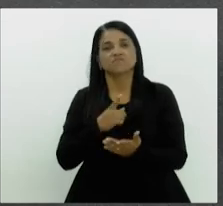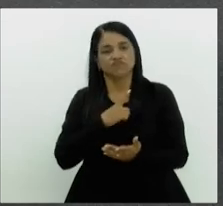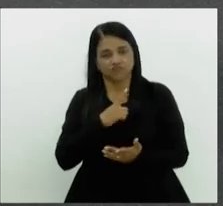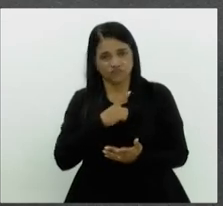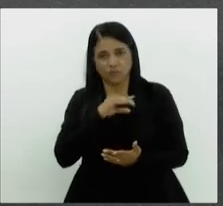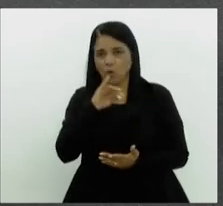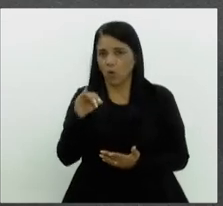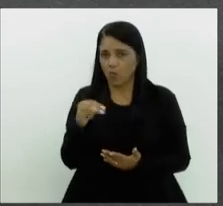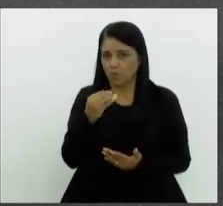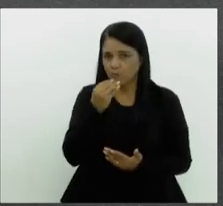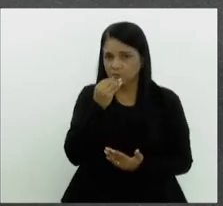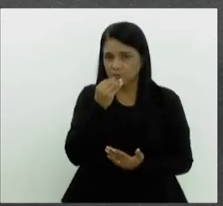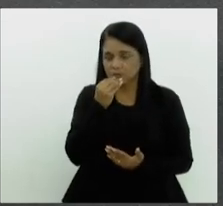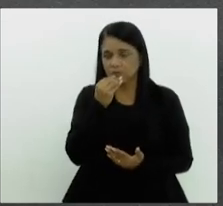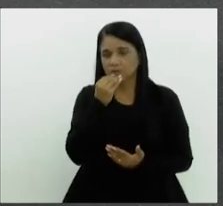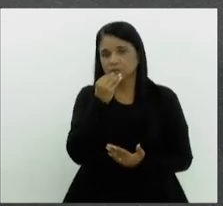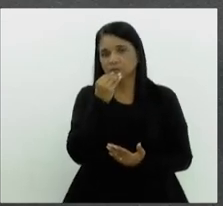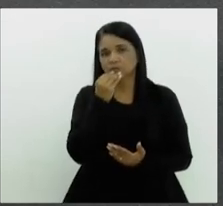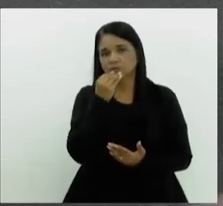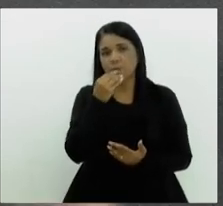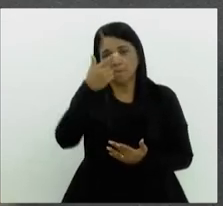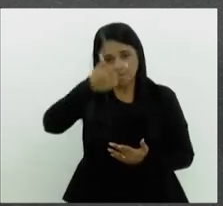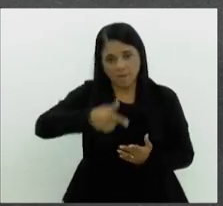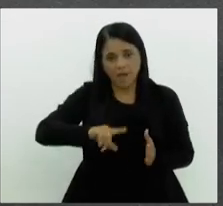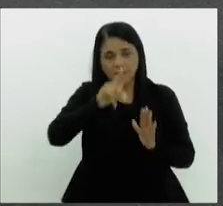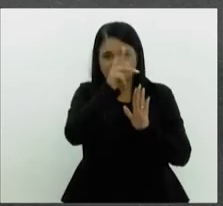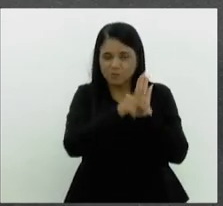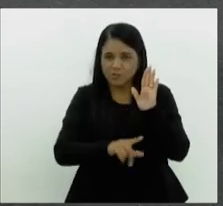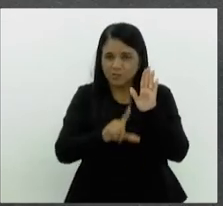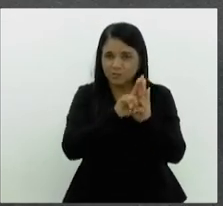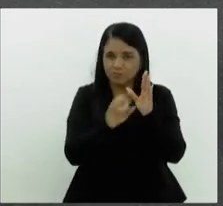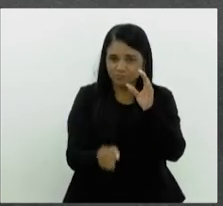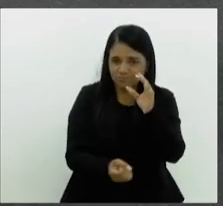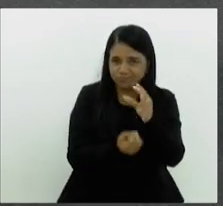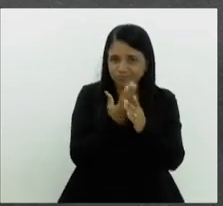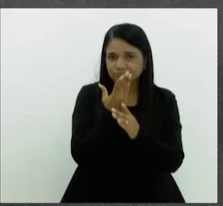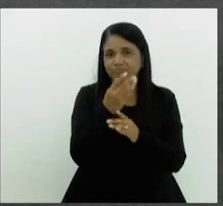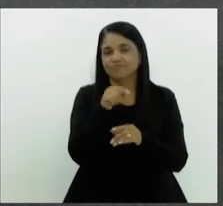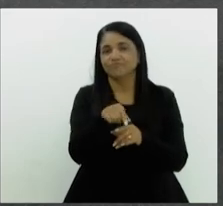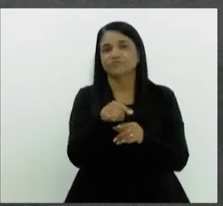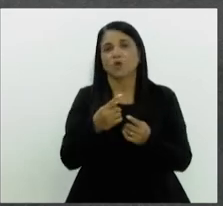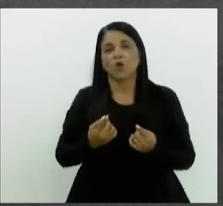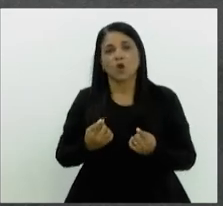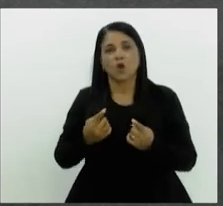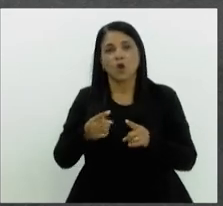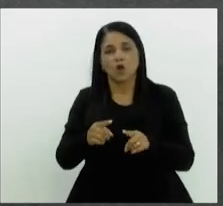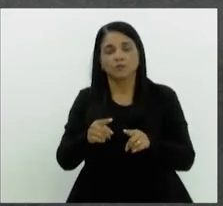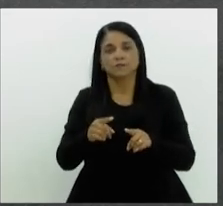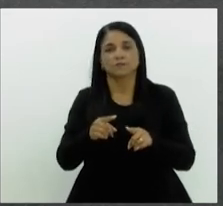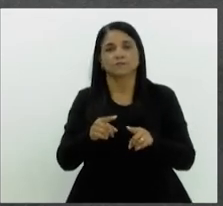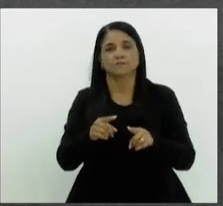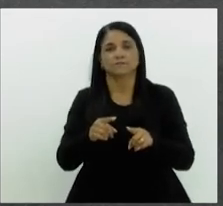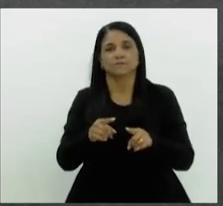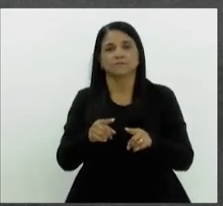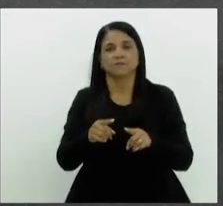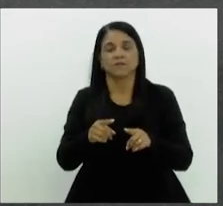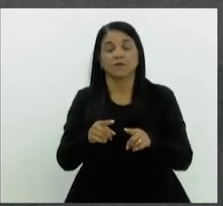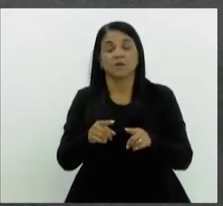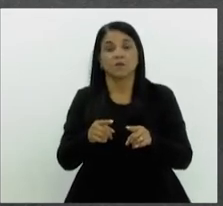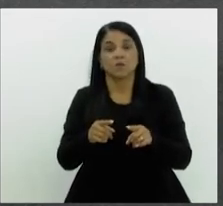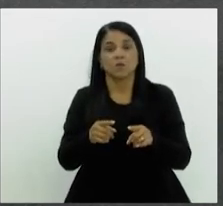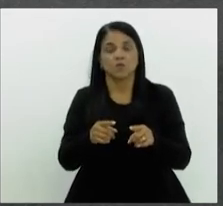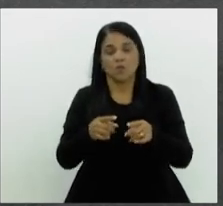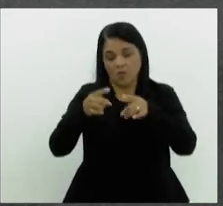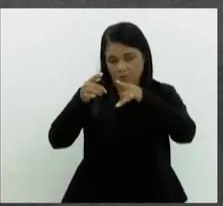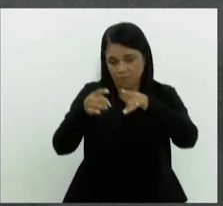oportunidade de protocolar mais um projeto de lei de também combate à evasão no ensino técnico